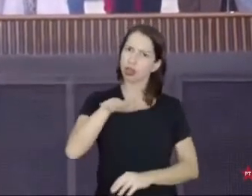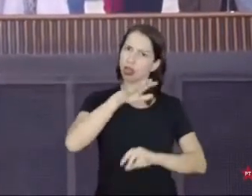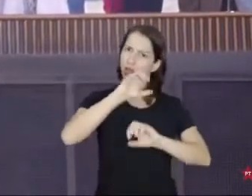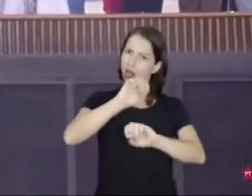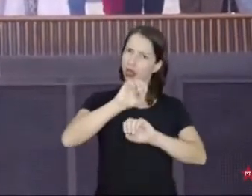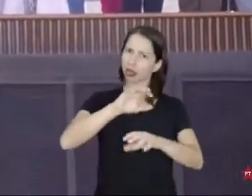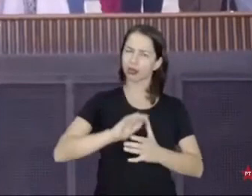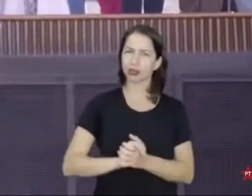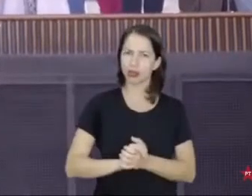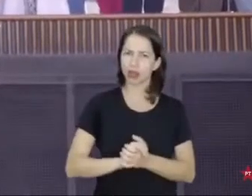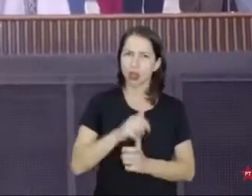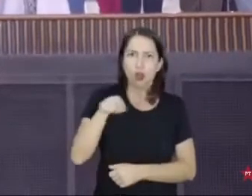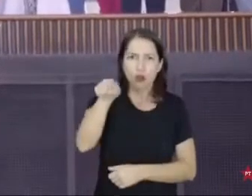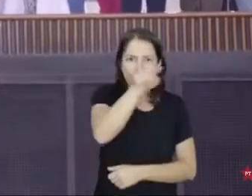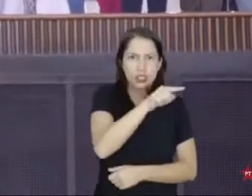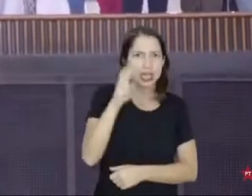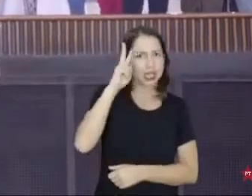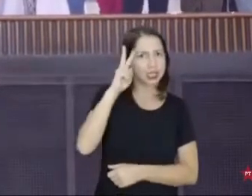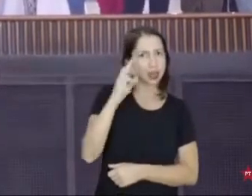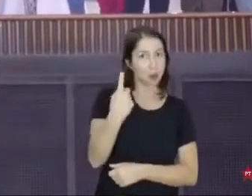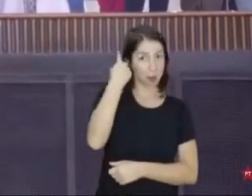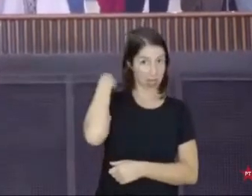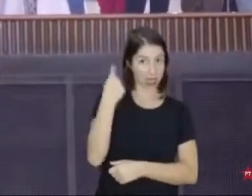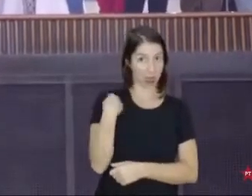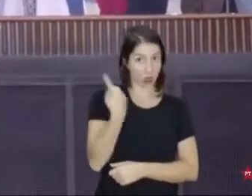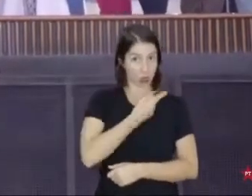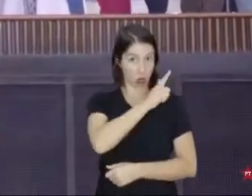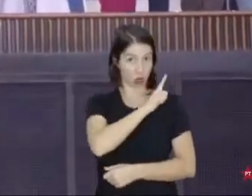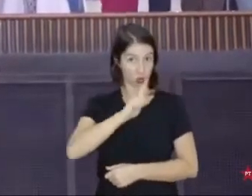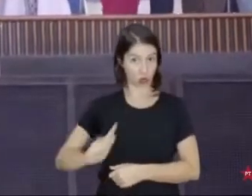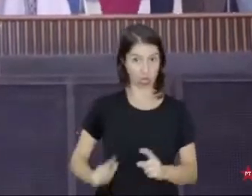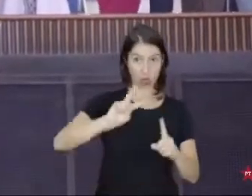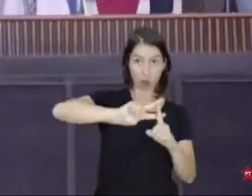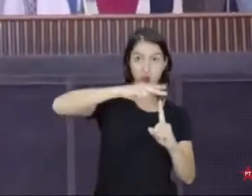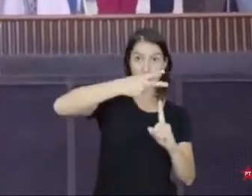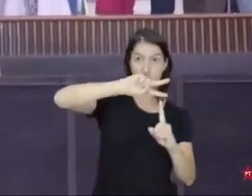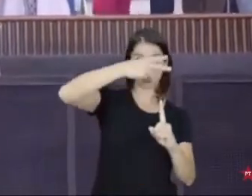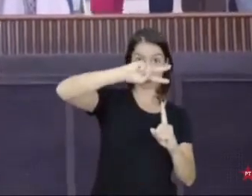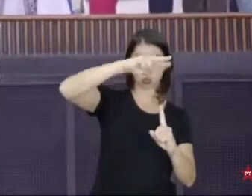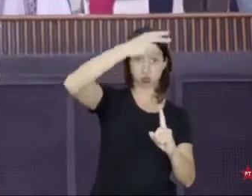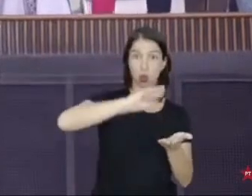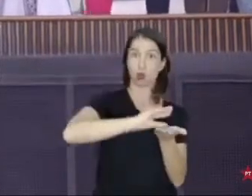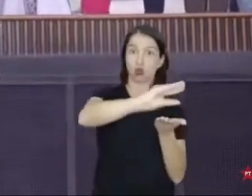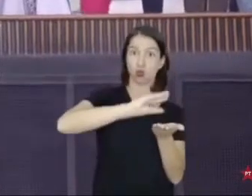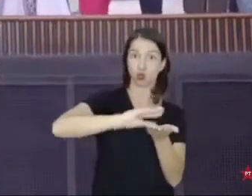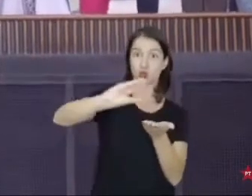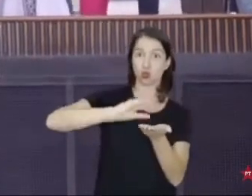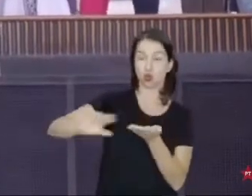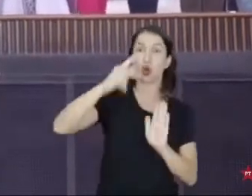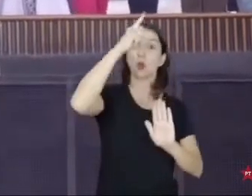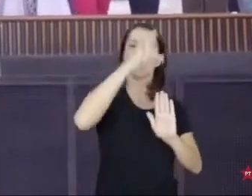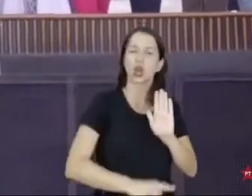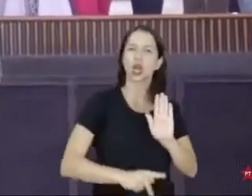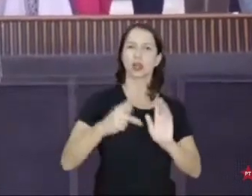Vocês estão lembrados do ProUni, do Fies, do ReUni. Vocês estão lembrados que quando nós chegamos na Previdência,